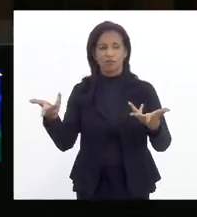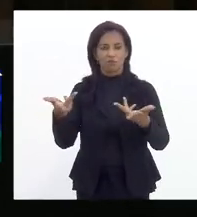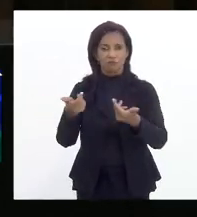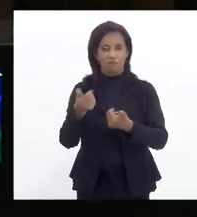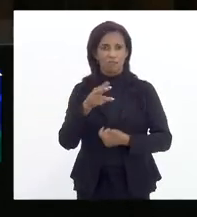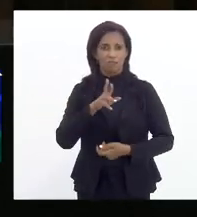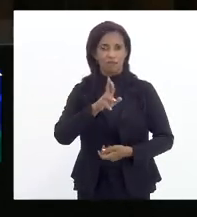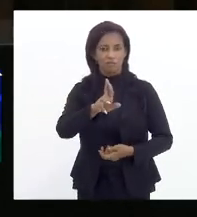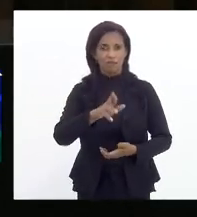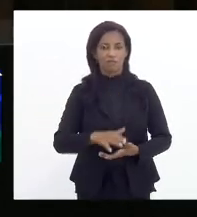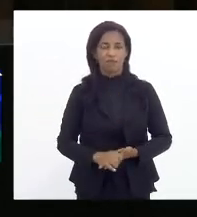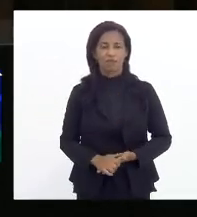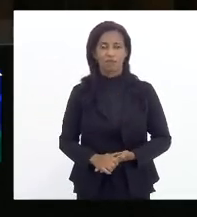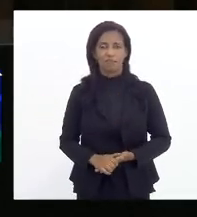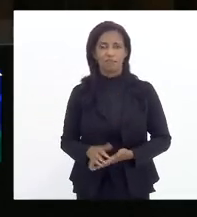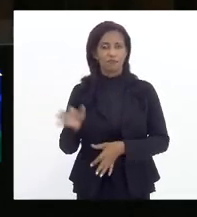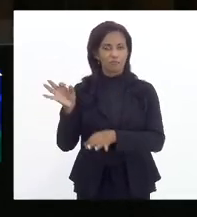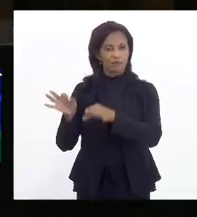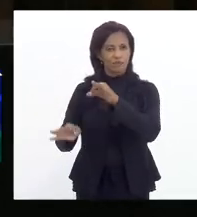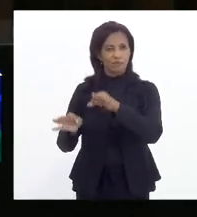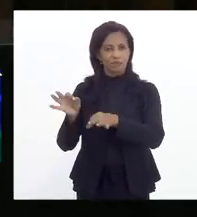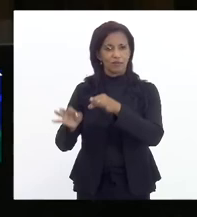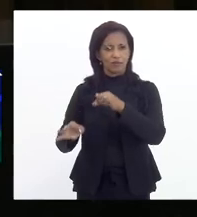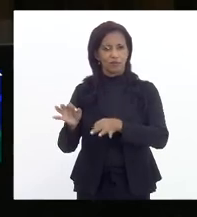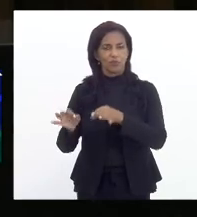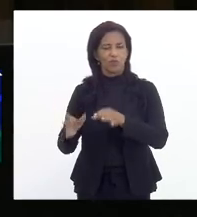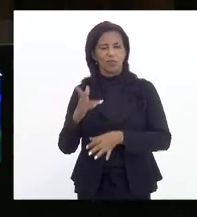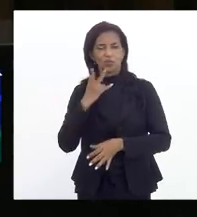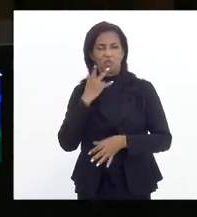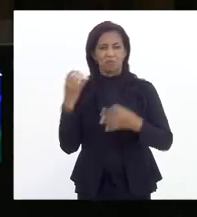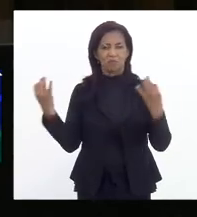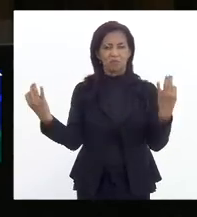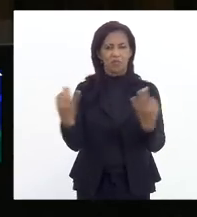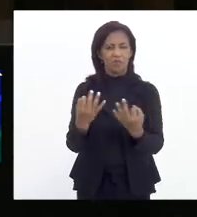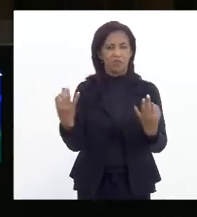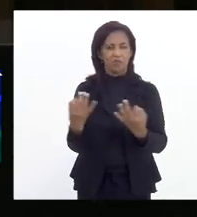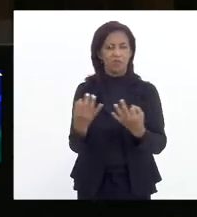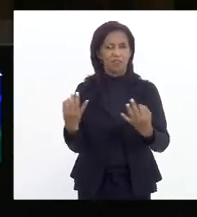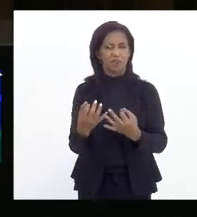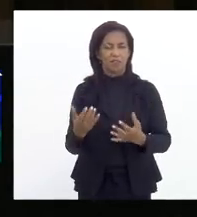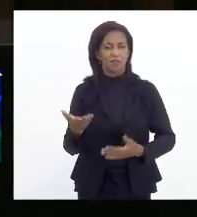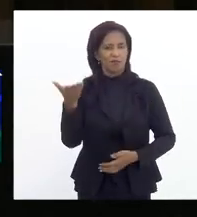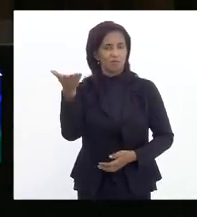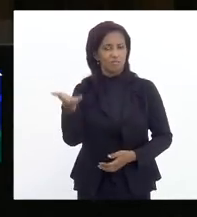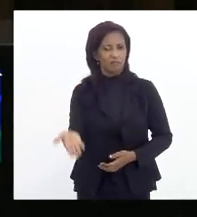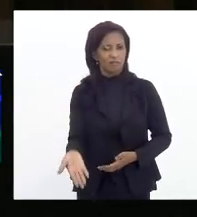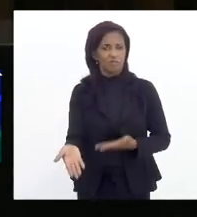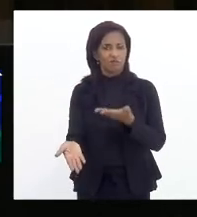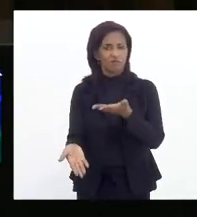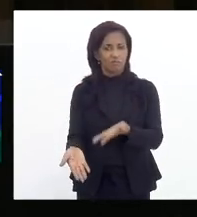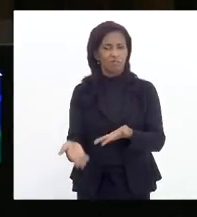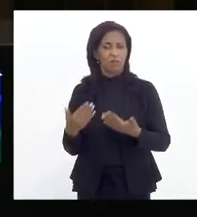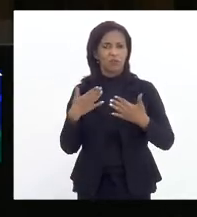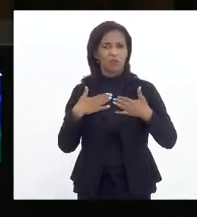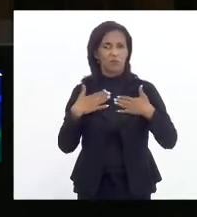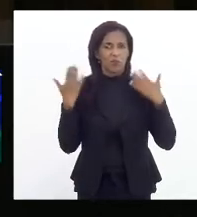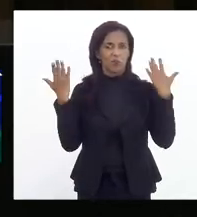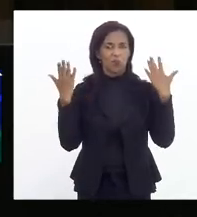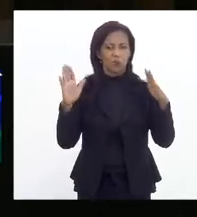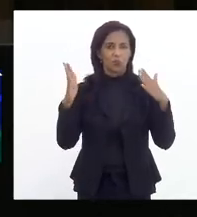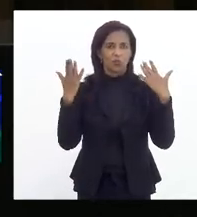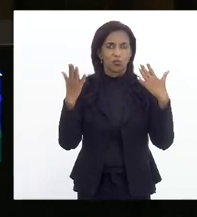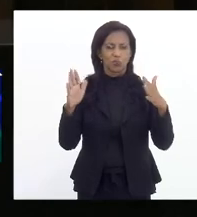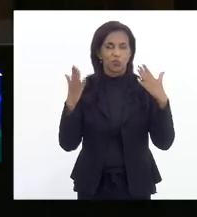decisão o desembargador beirou a perfeição aqui ficam os meus aplausos